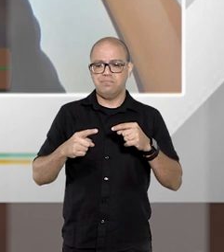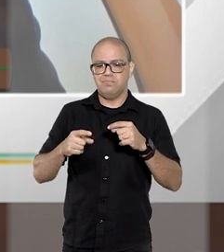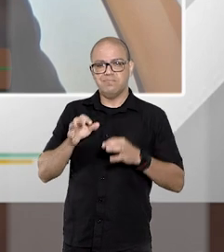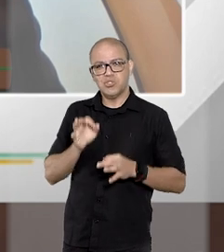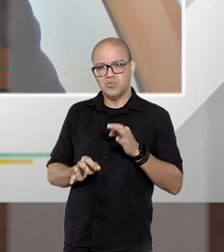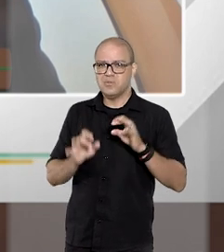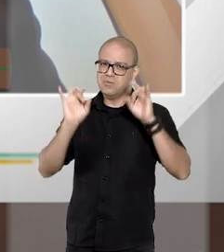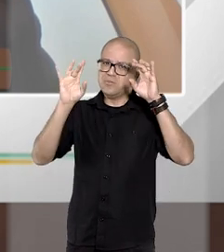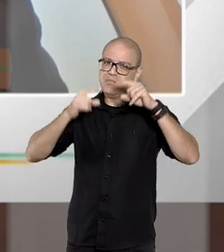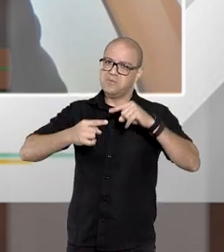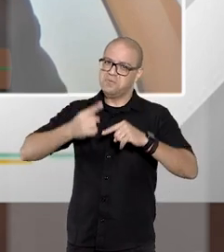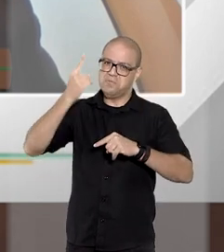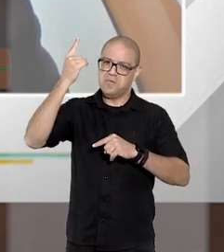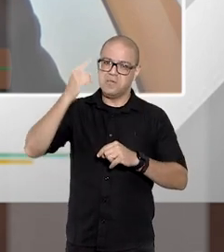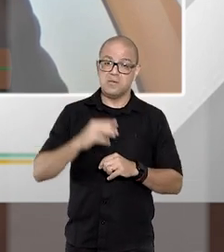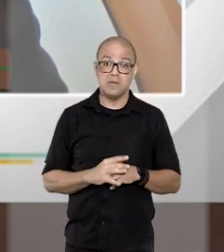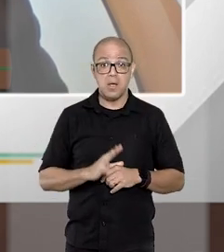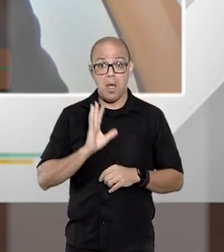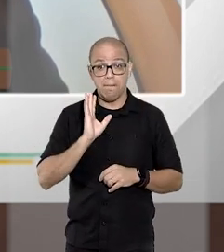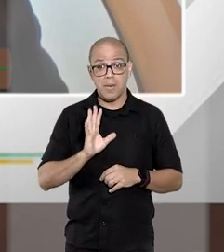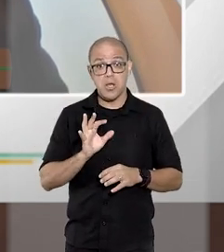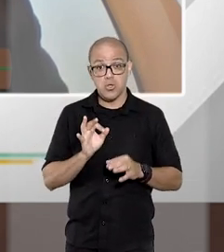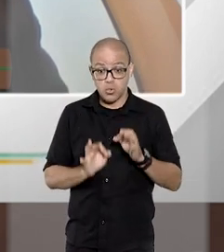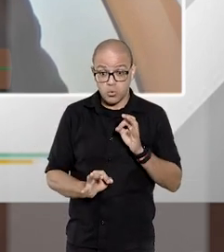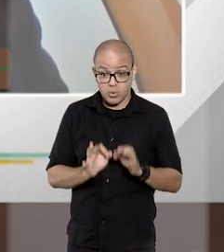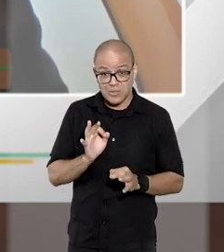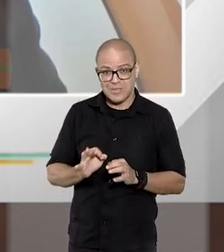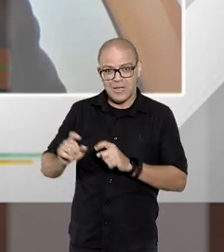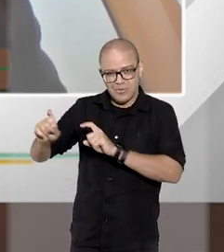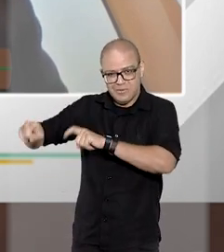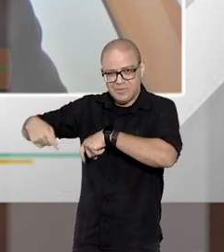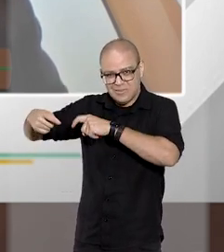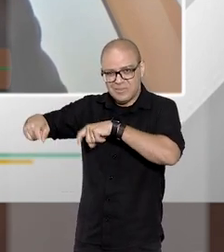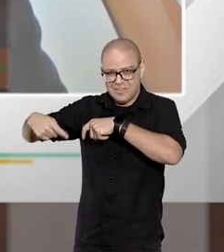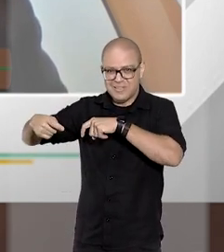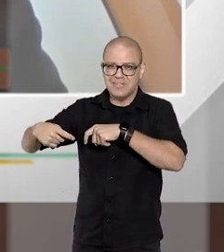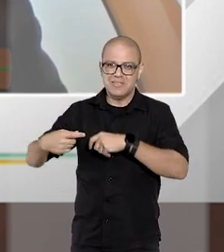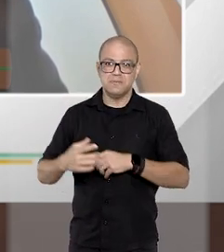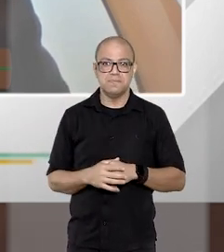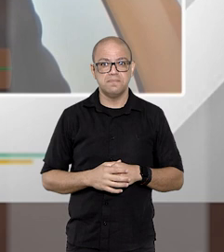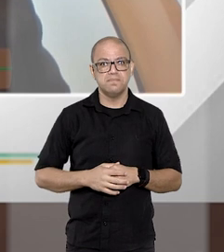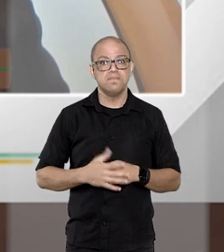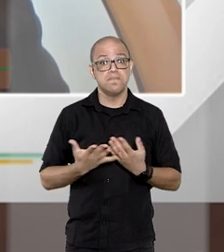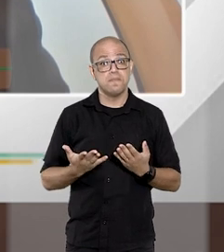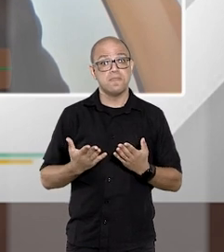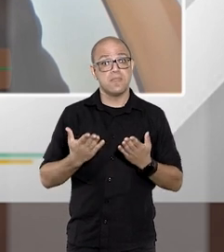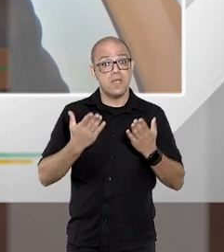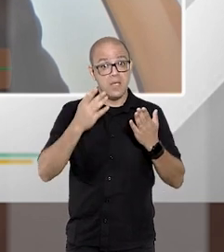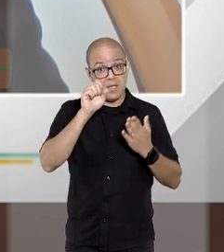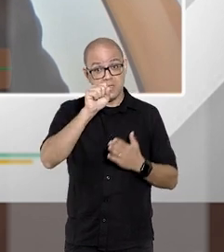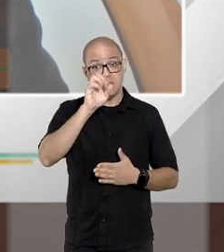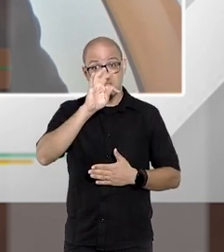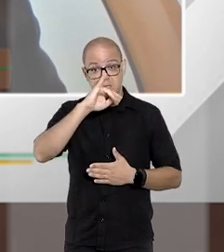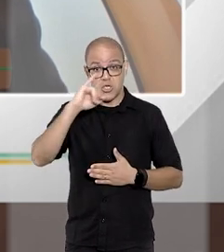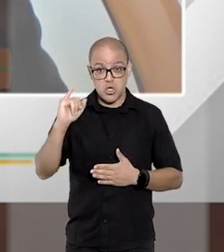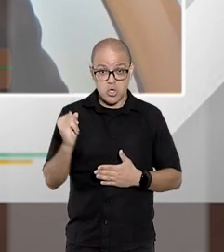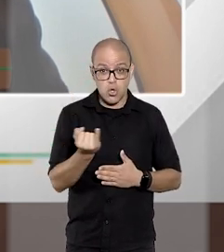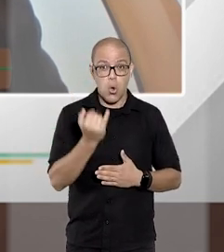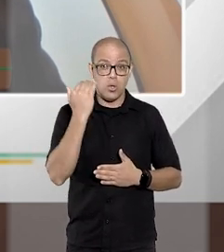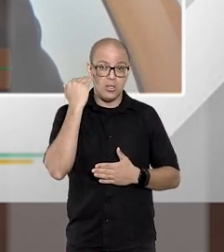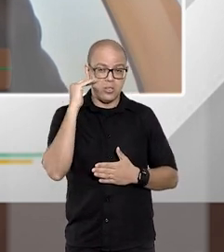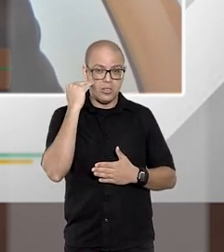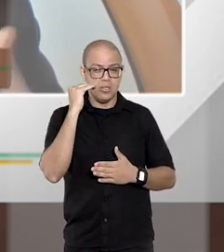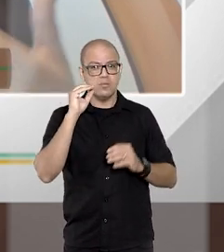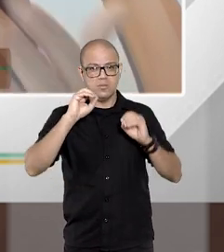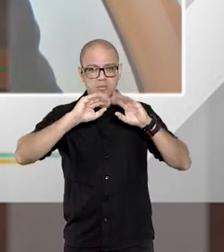competência dos Juizados mas no caso específico do Juizado de Fazenda o posicionamento do STJ dentro de